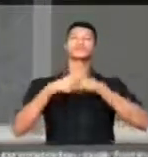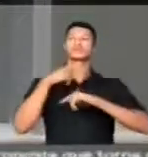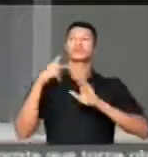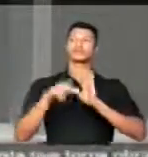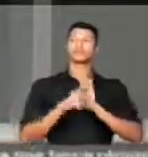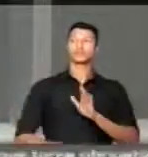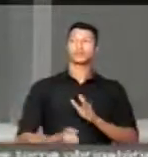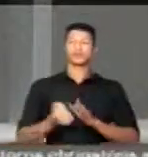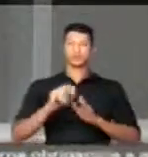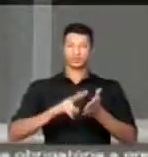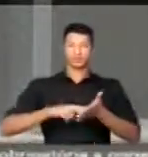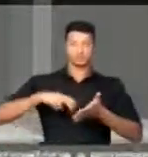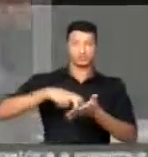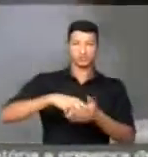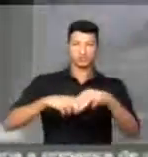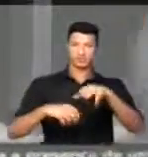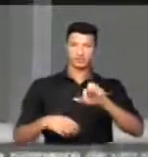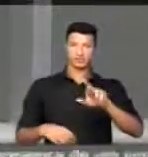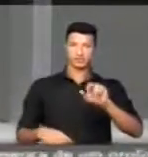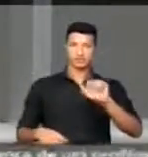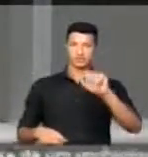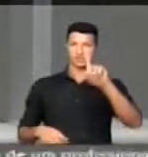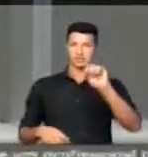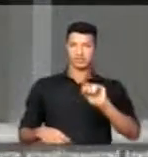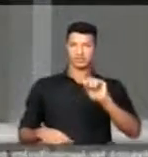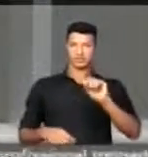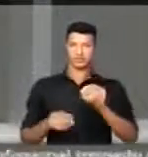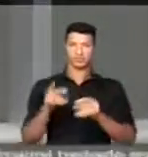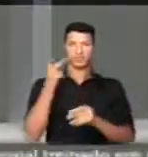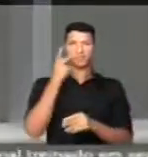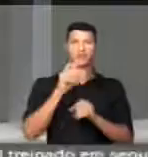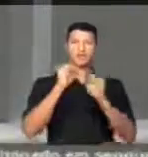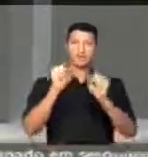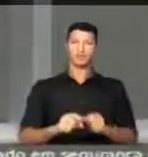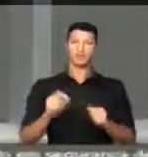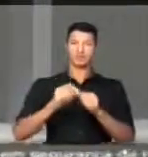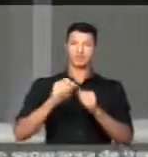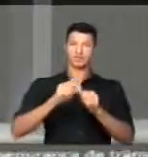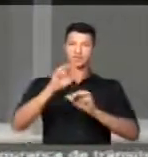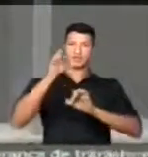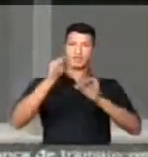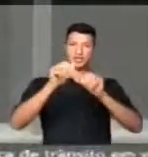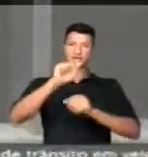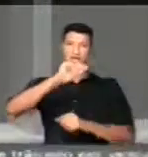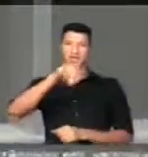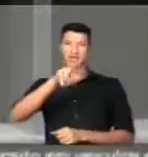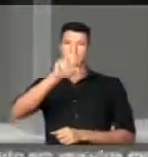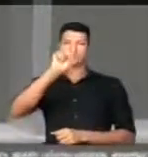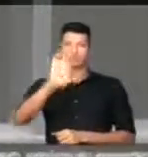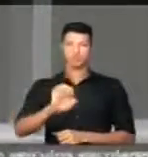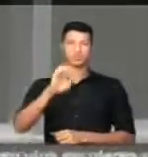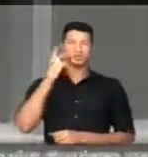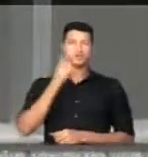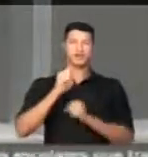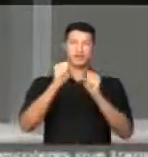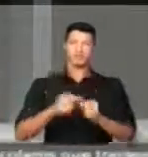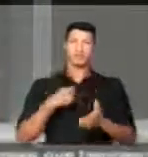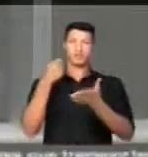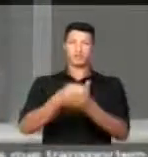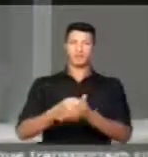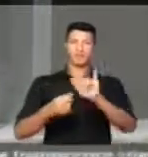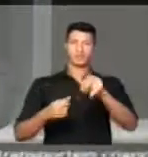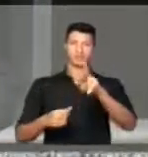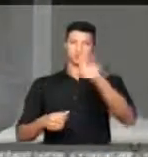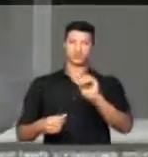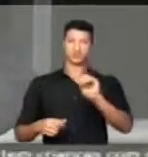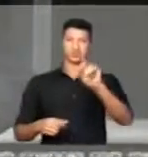de se ajoelhar ao mercado financeiro para poder fazer ajuste fiscal, para poder pagar juros